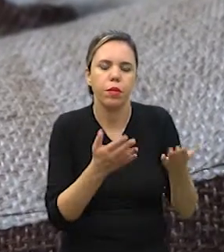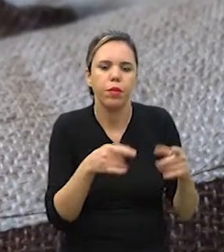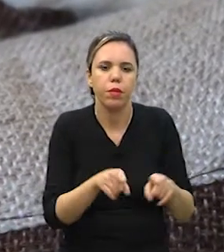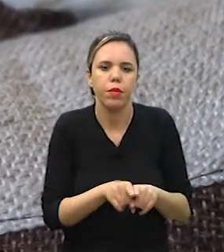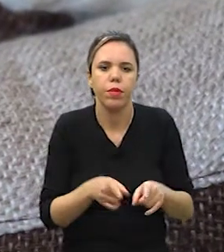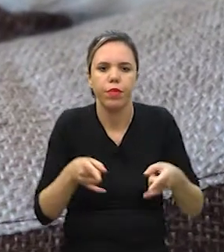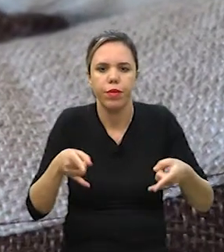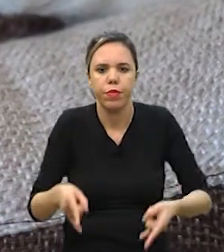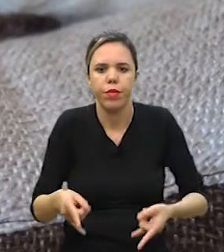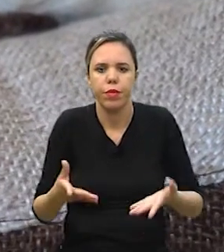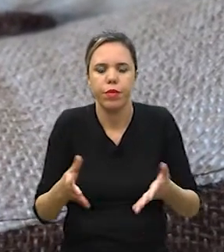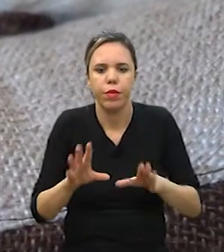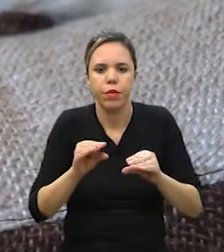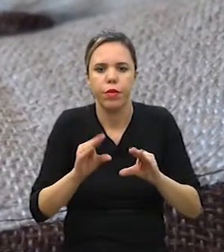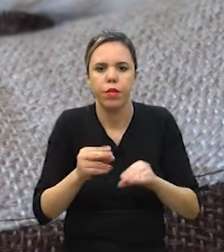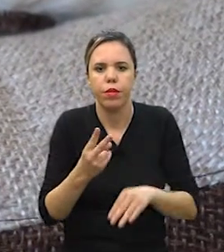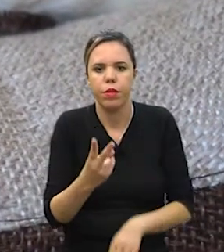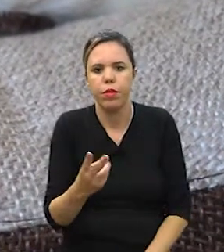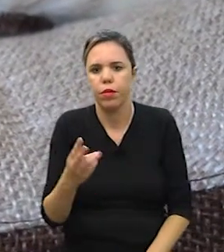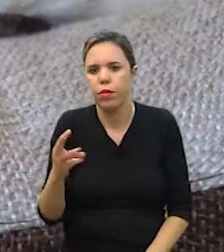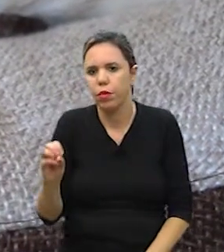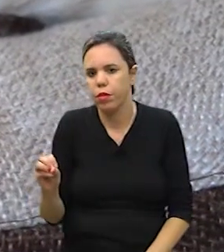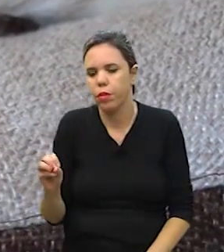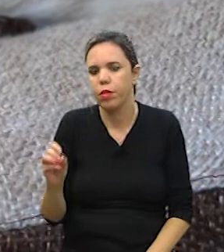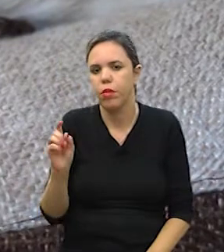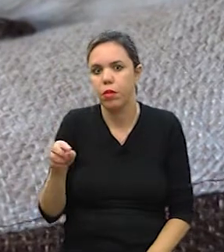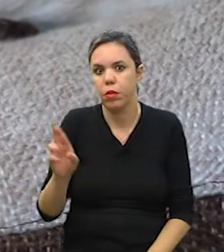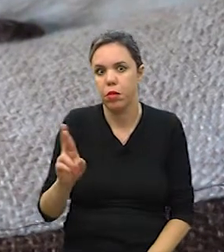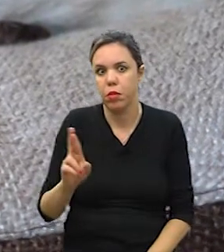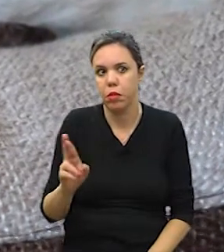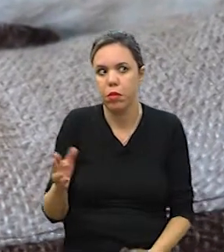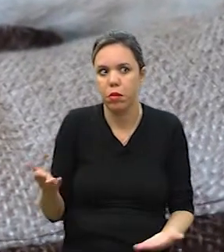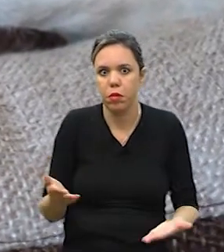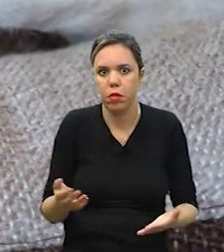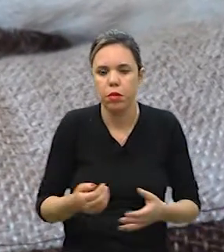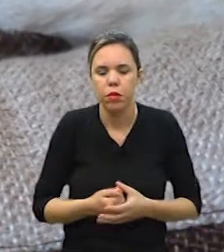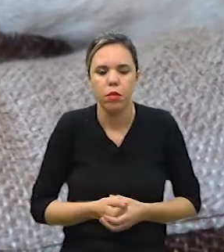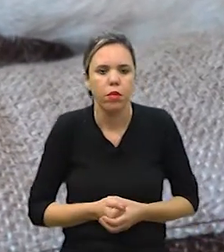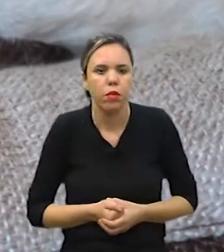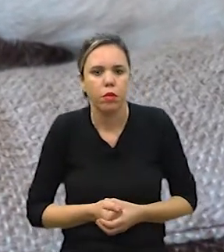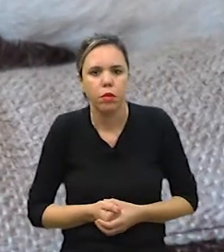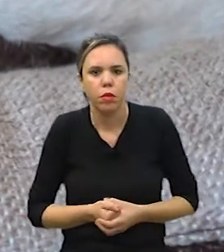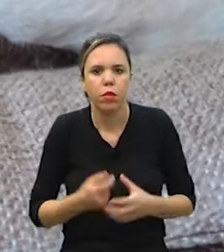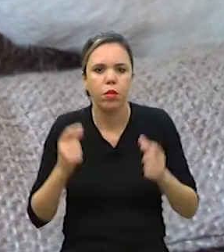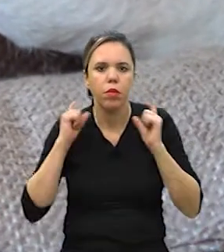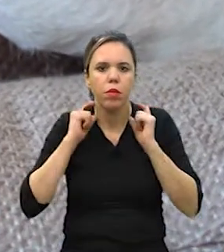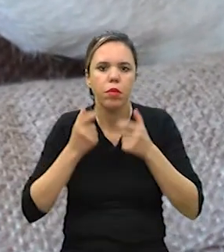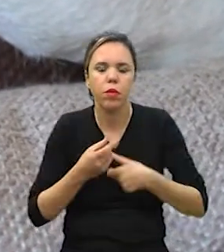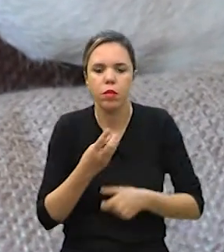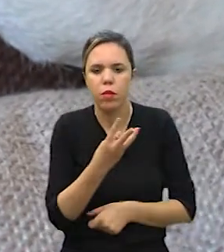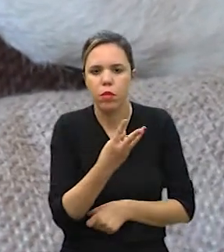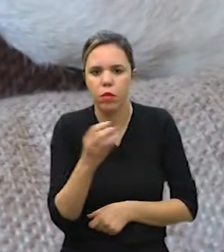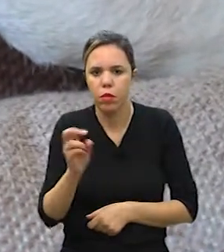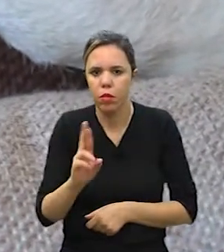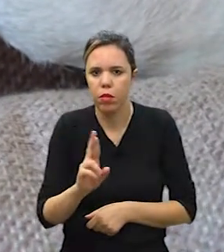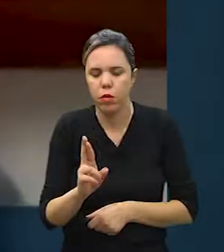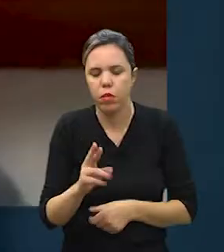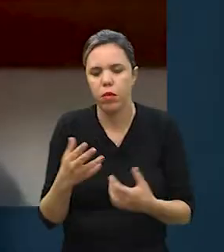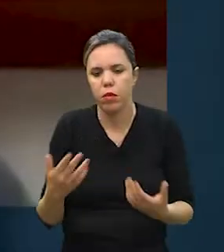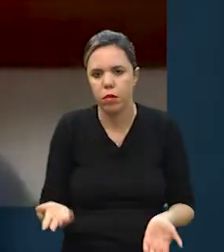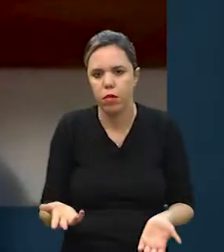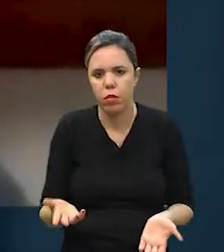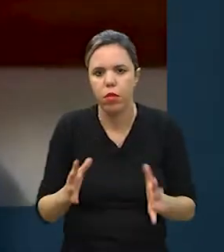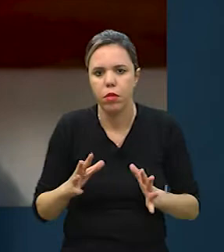comprar uma caminha que custe 200, 300, tem caminha até de mil reais hoje no mercado, e coleira de 200, 300 reais.